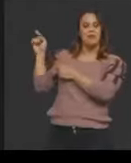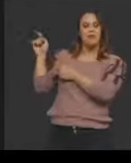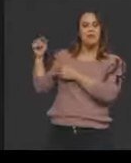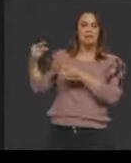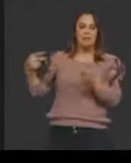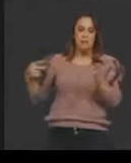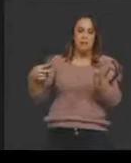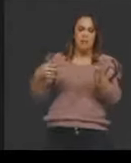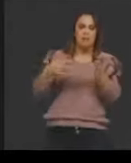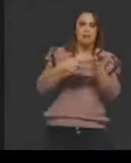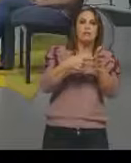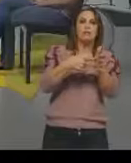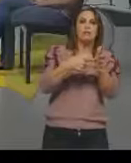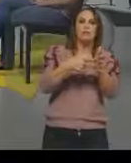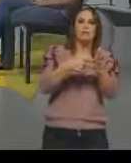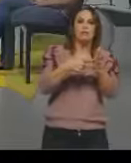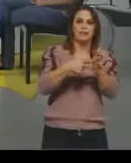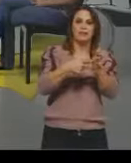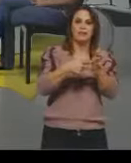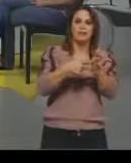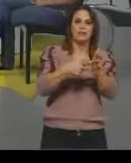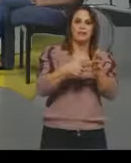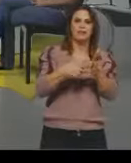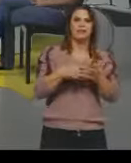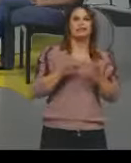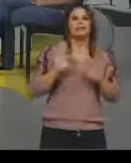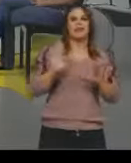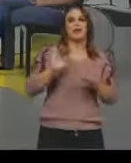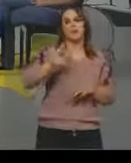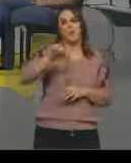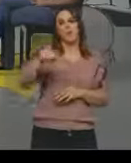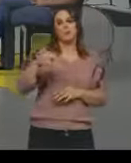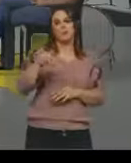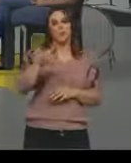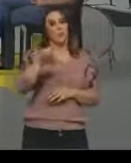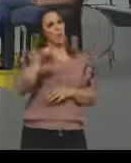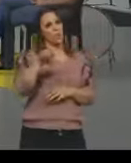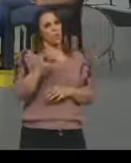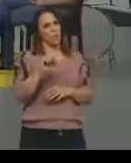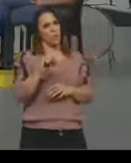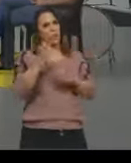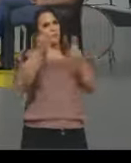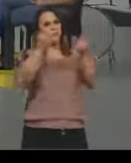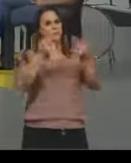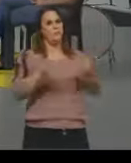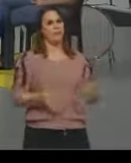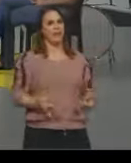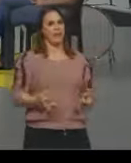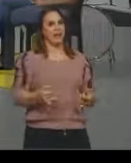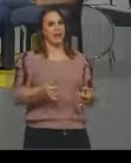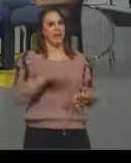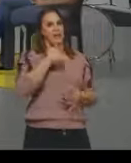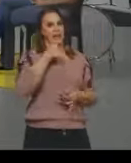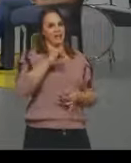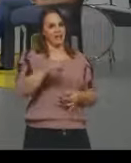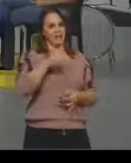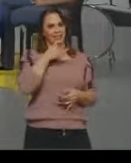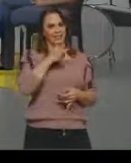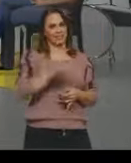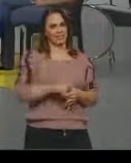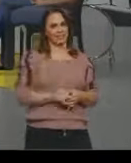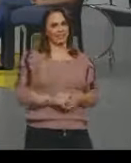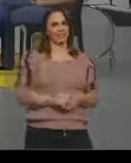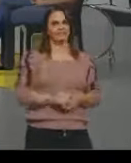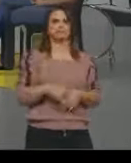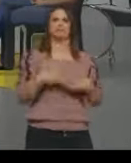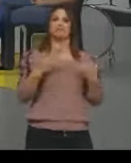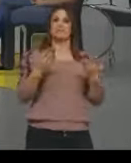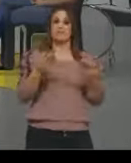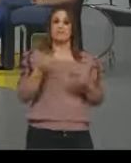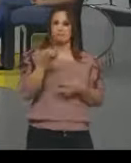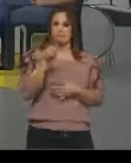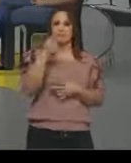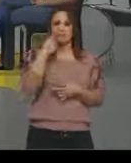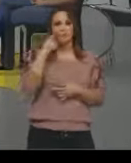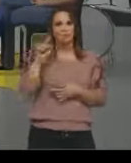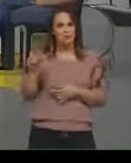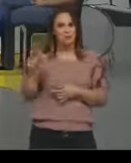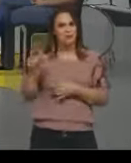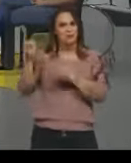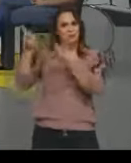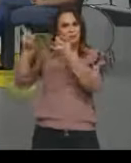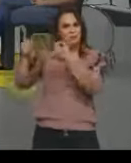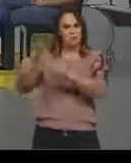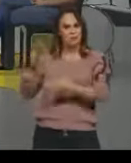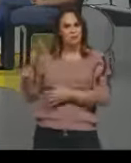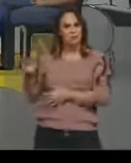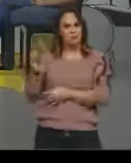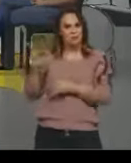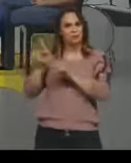Júlio vai falar essa parte elétrica aí que já é a área dele. Bom, aí, como vocês já ouviram as explicações de Débora e Vinícius, esse